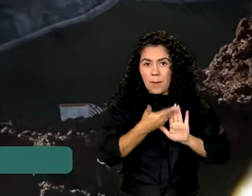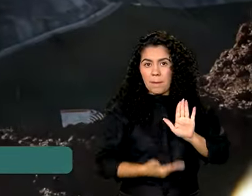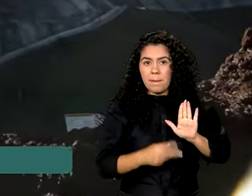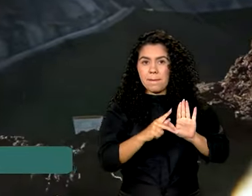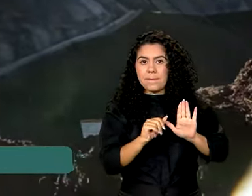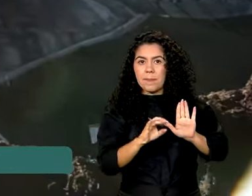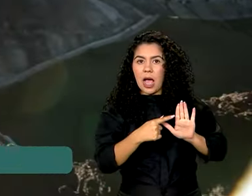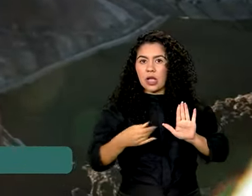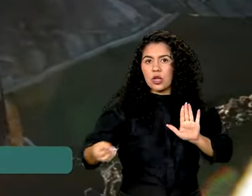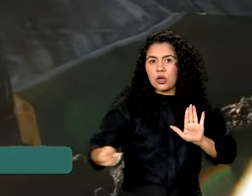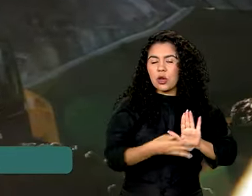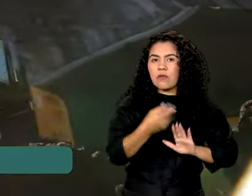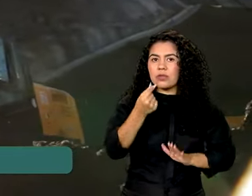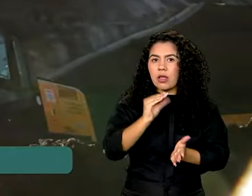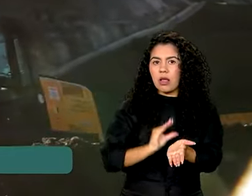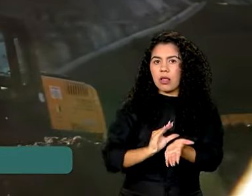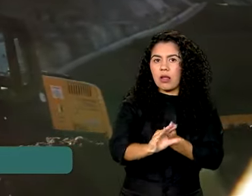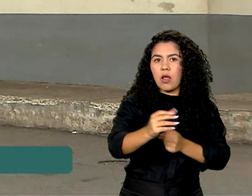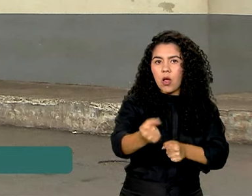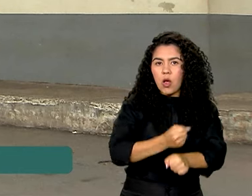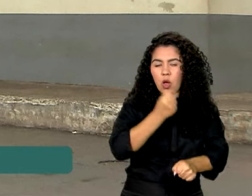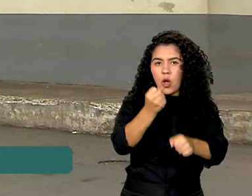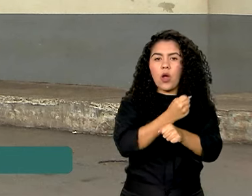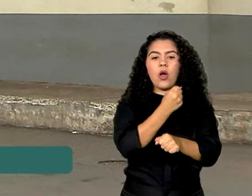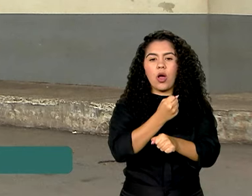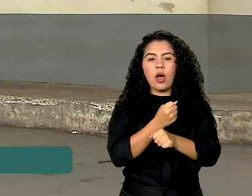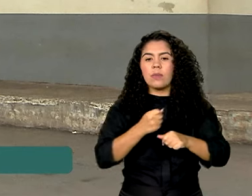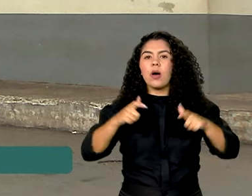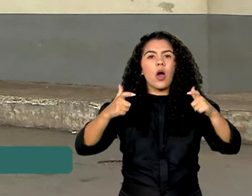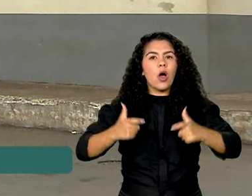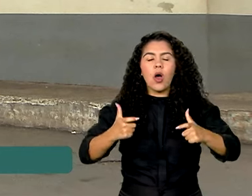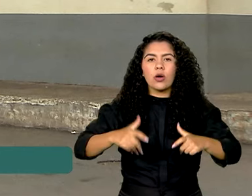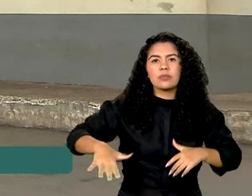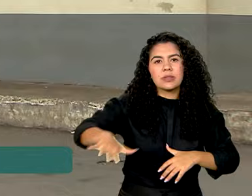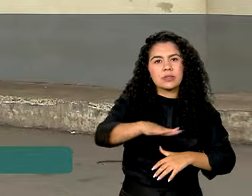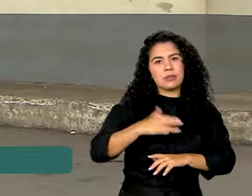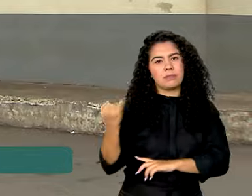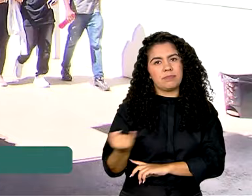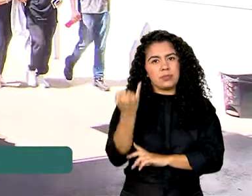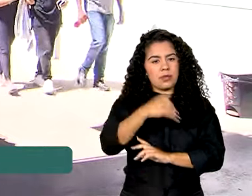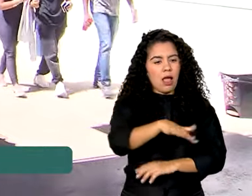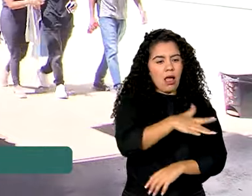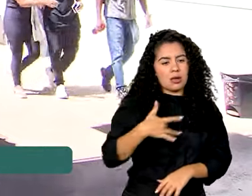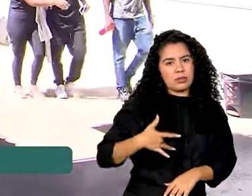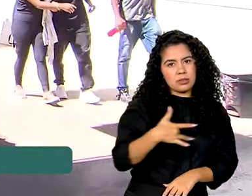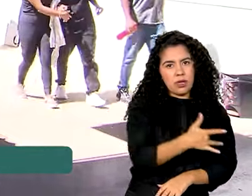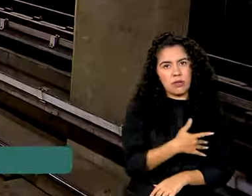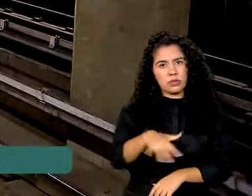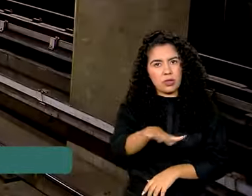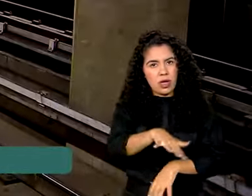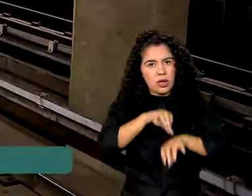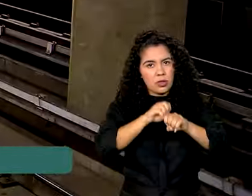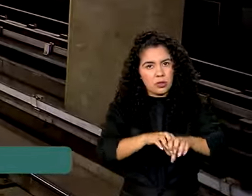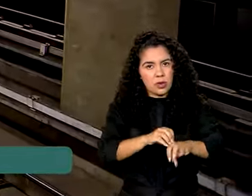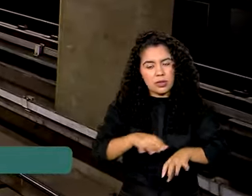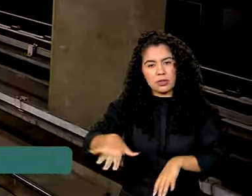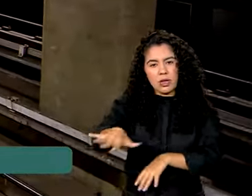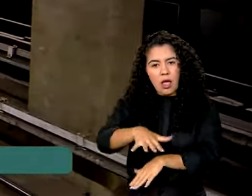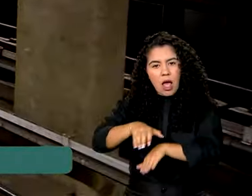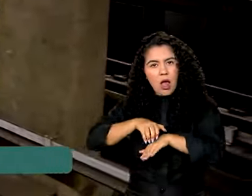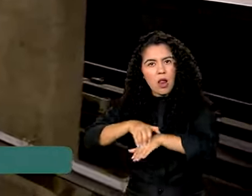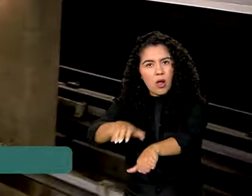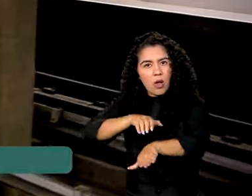investe em obras e empreendimentos em áreas essenciais à saúde, educação, mobilidade